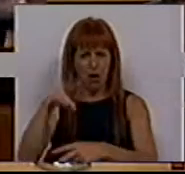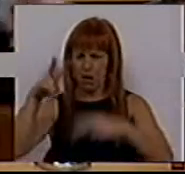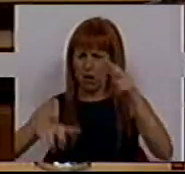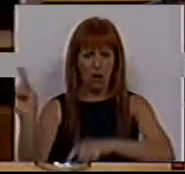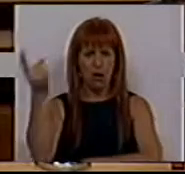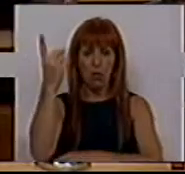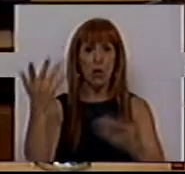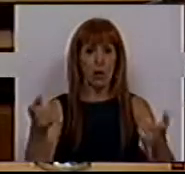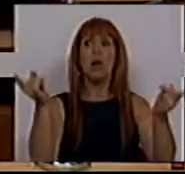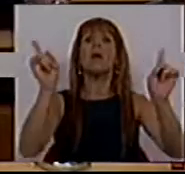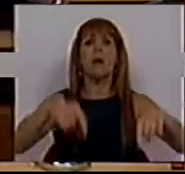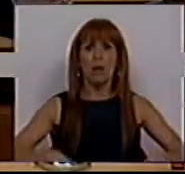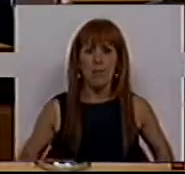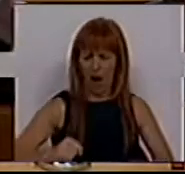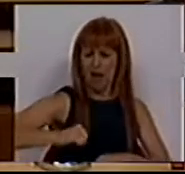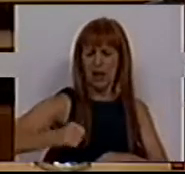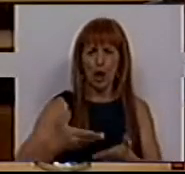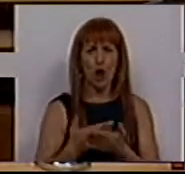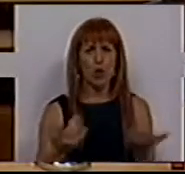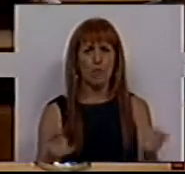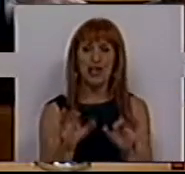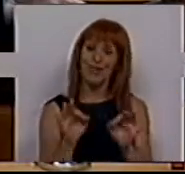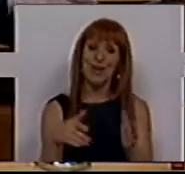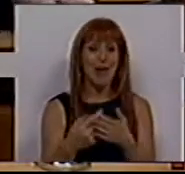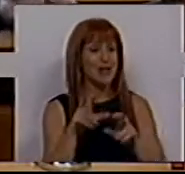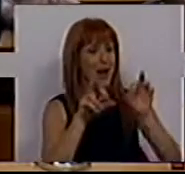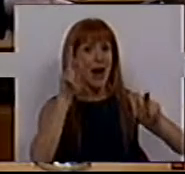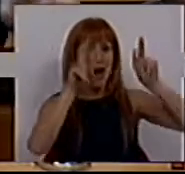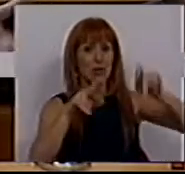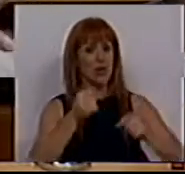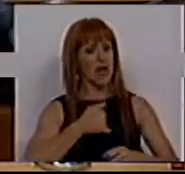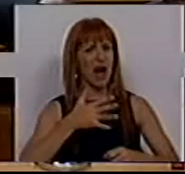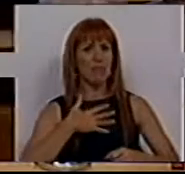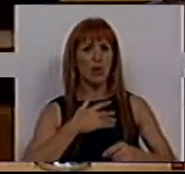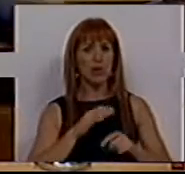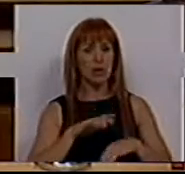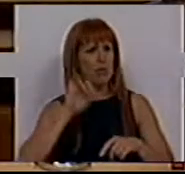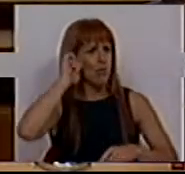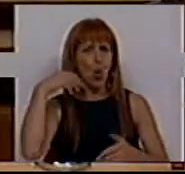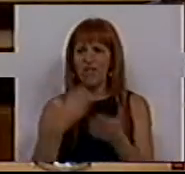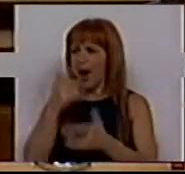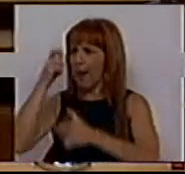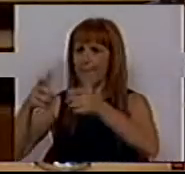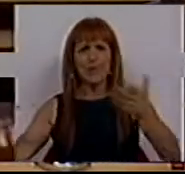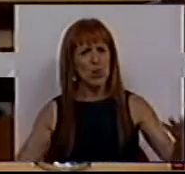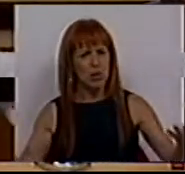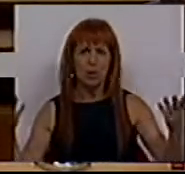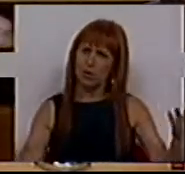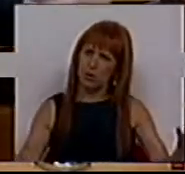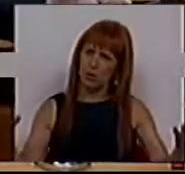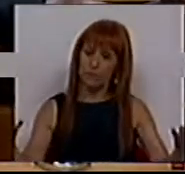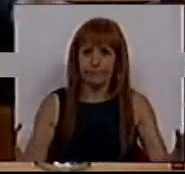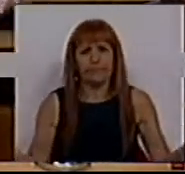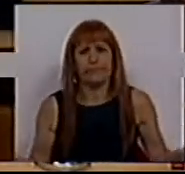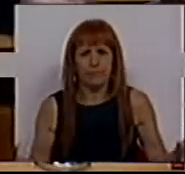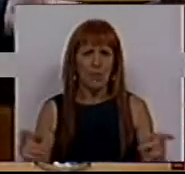de vista fiscal, e ainda é anti-económico e favorece os acionistas das empresas, prejudicando os consumidores. Ora, isto,